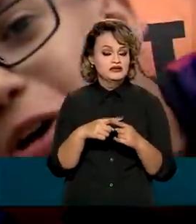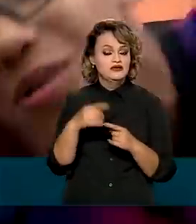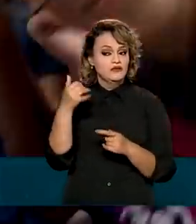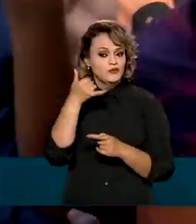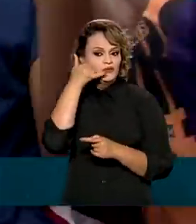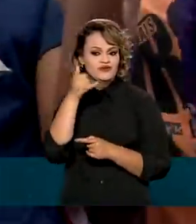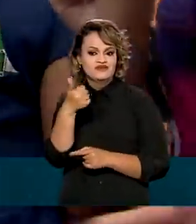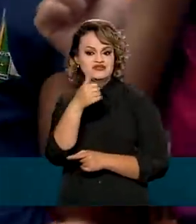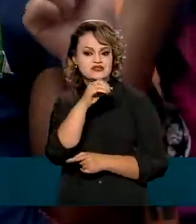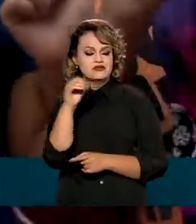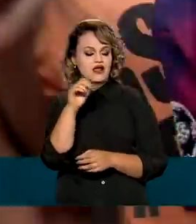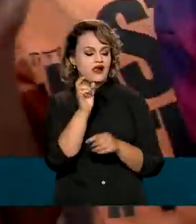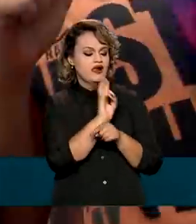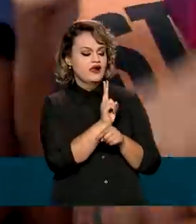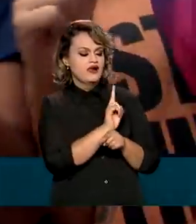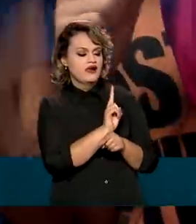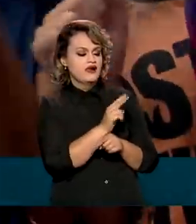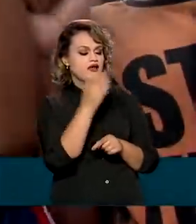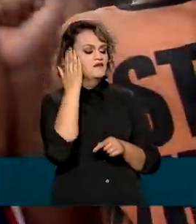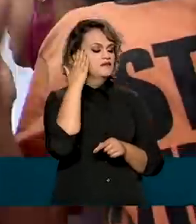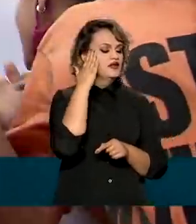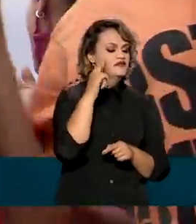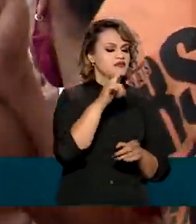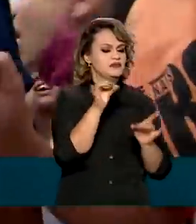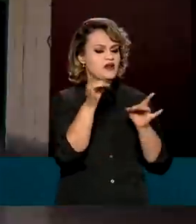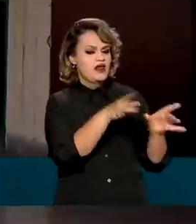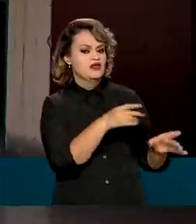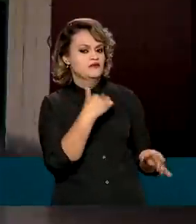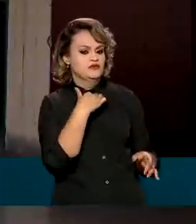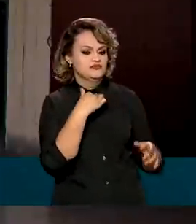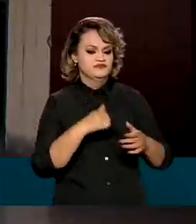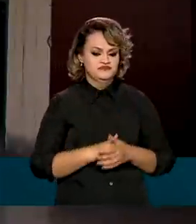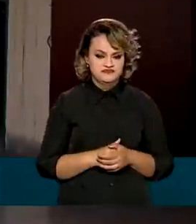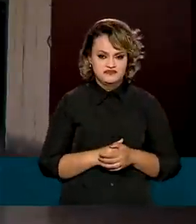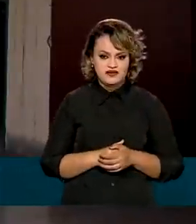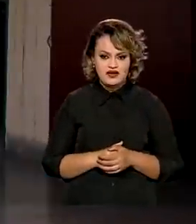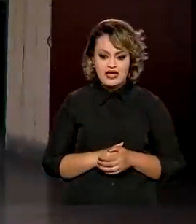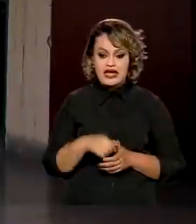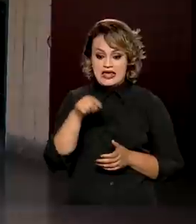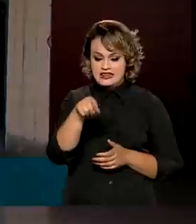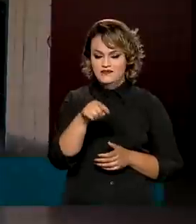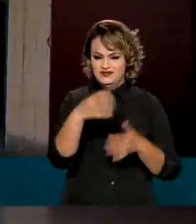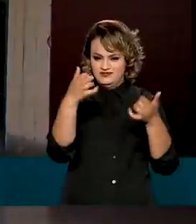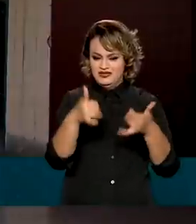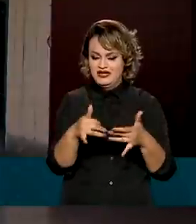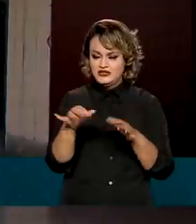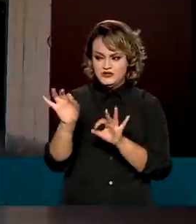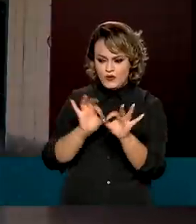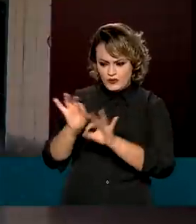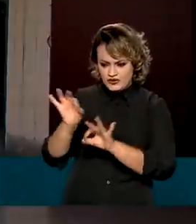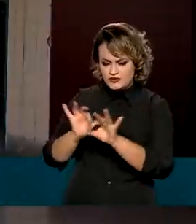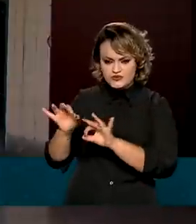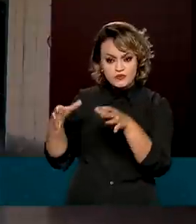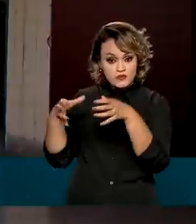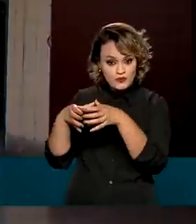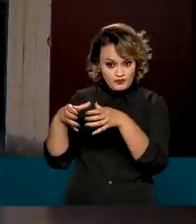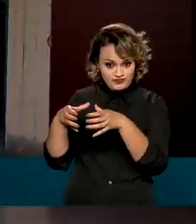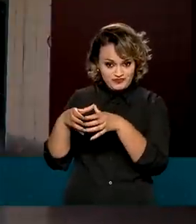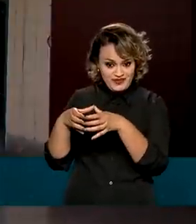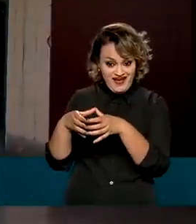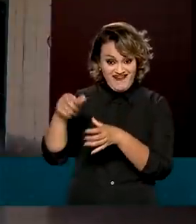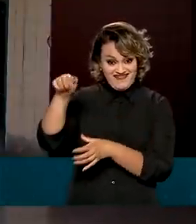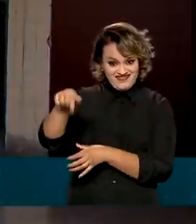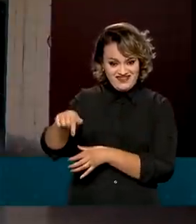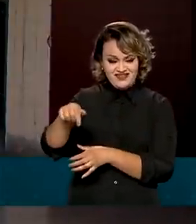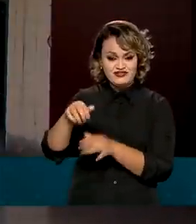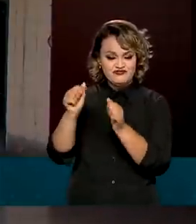criado pela diretora para evitar a evasão escolar. Nós pensamos em montar uma equipe que fizesse essa